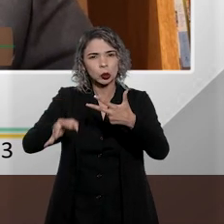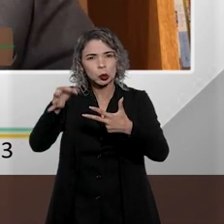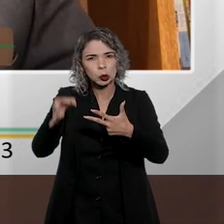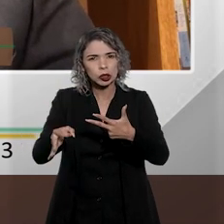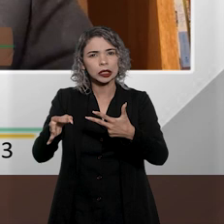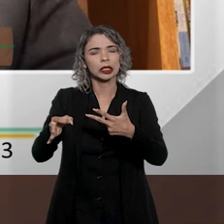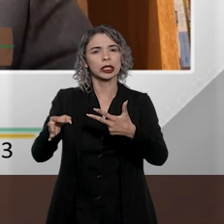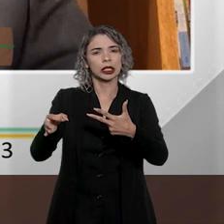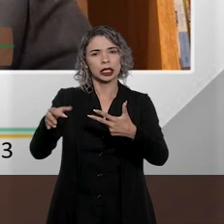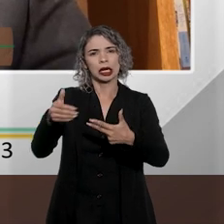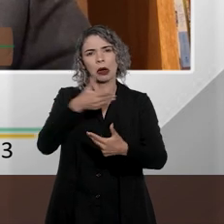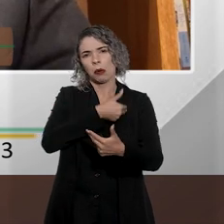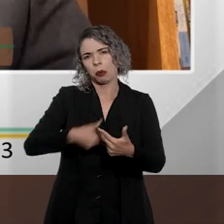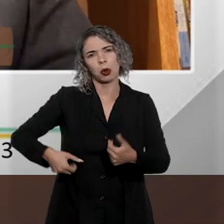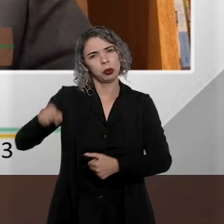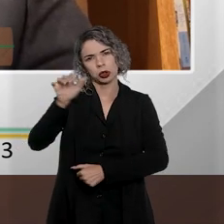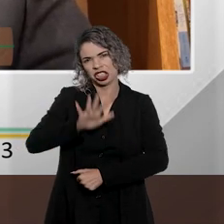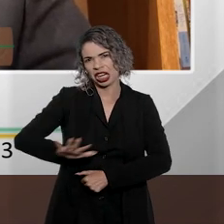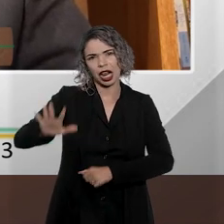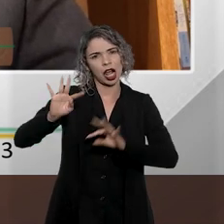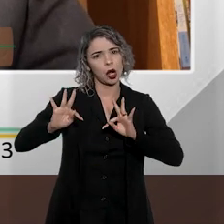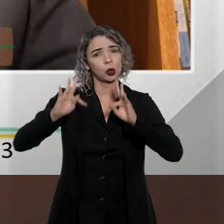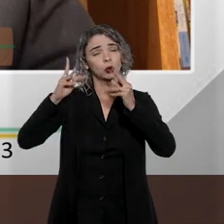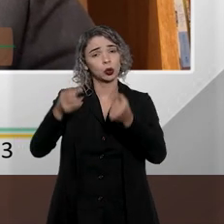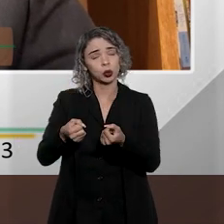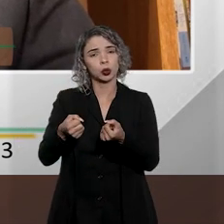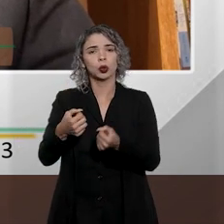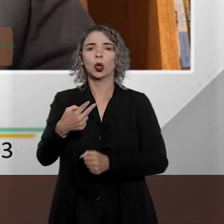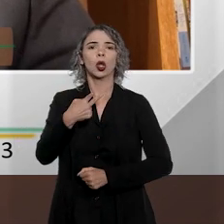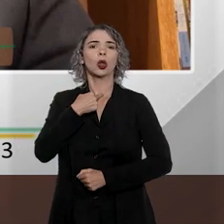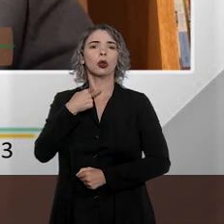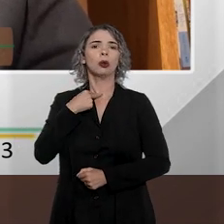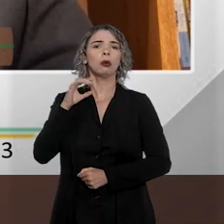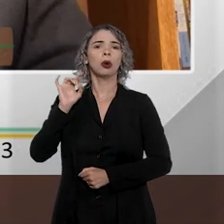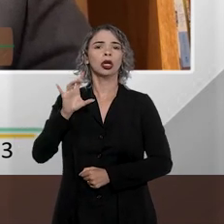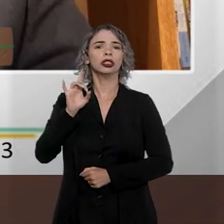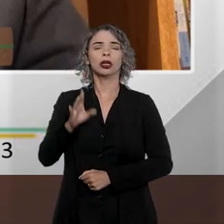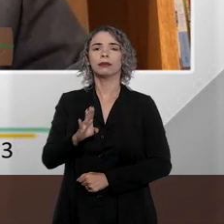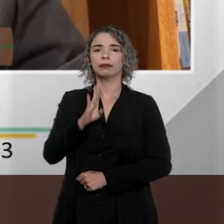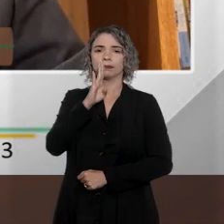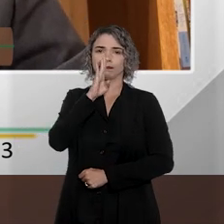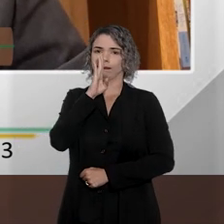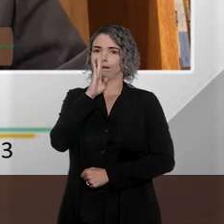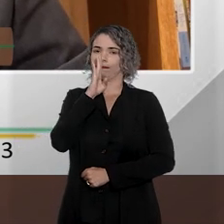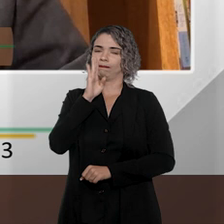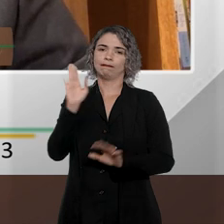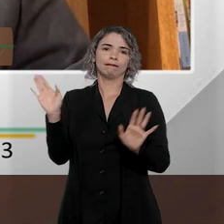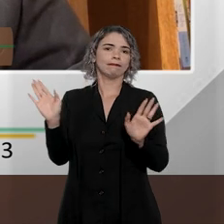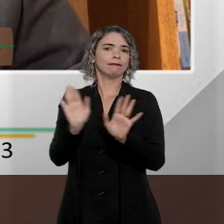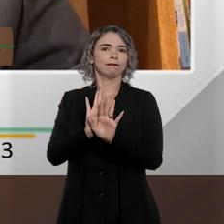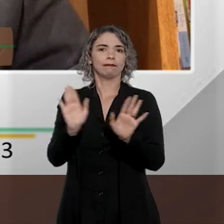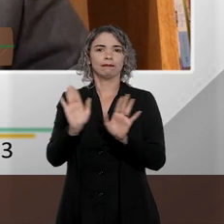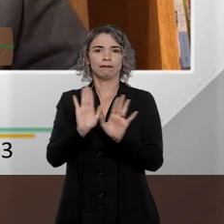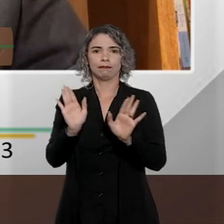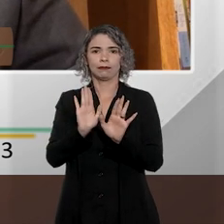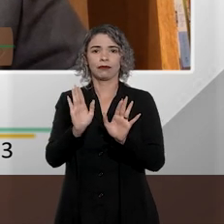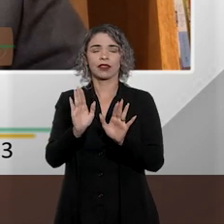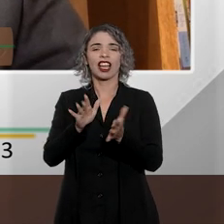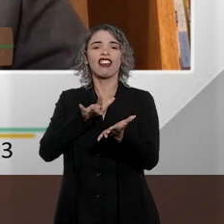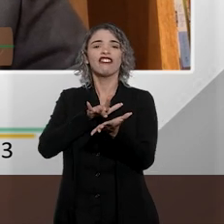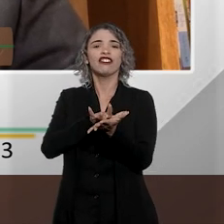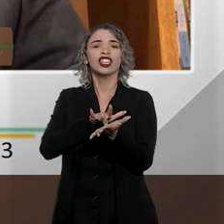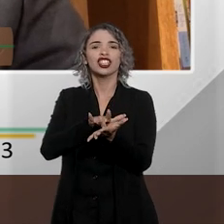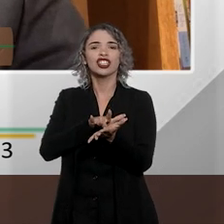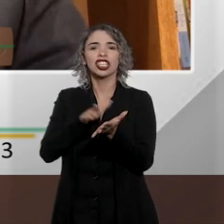poder público de um modo geral, o Estado de um modo geral, ele não pode silenciar e ele não pode fechar os olhos para o